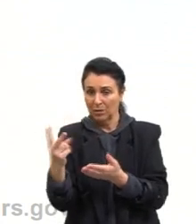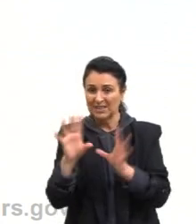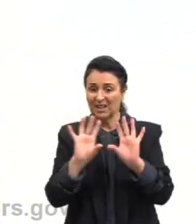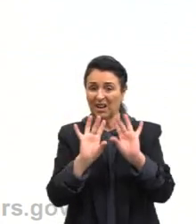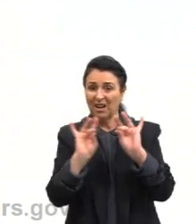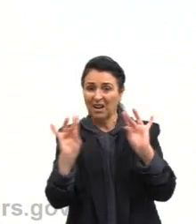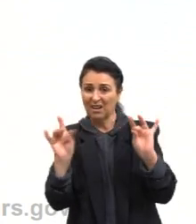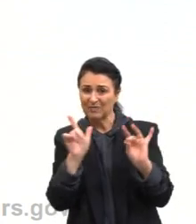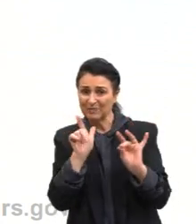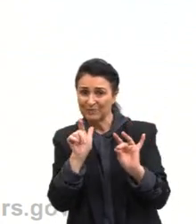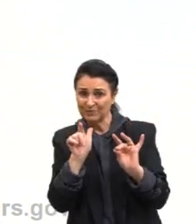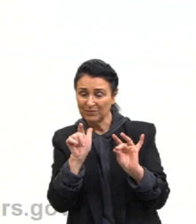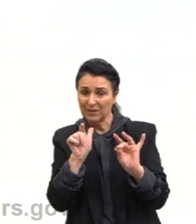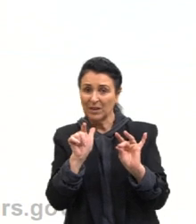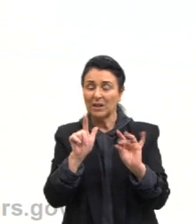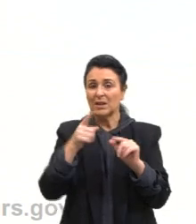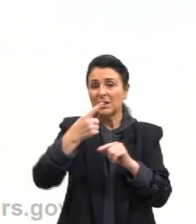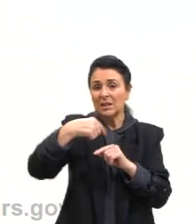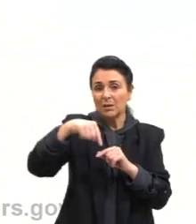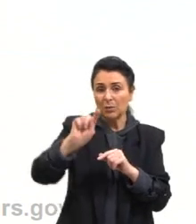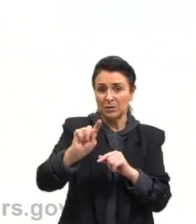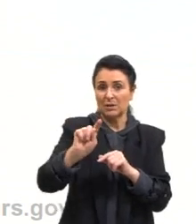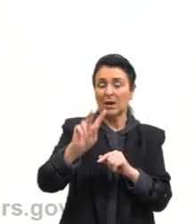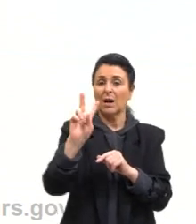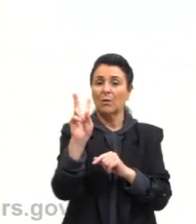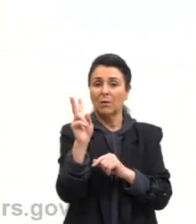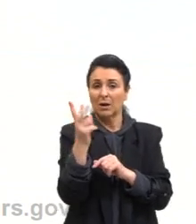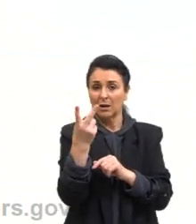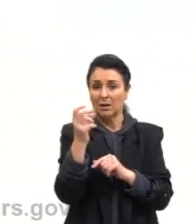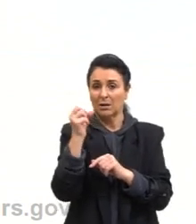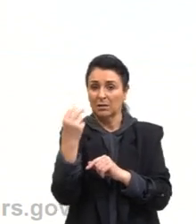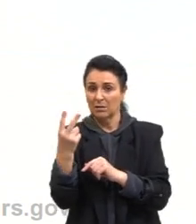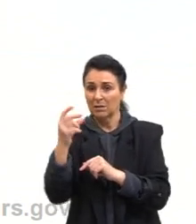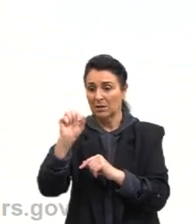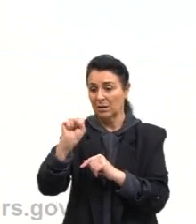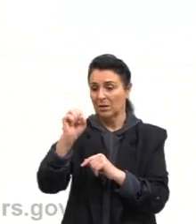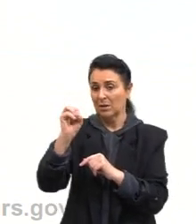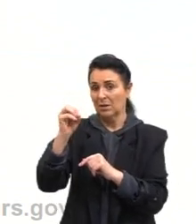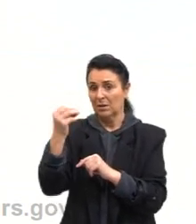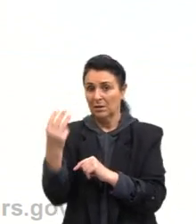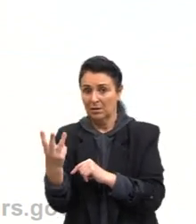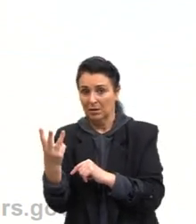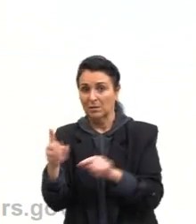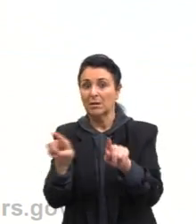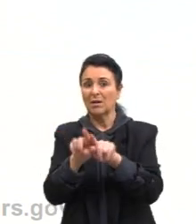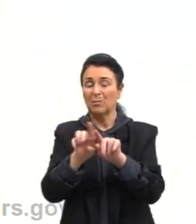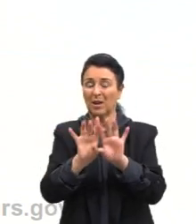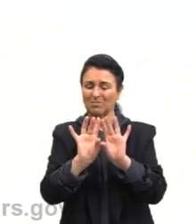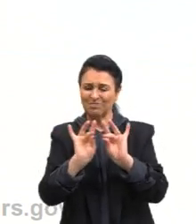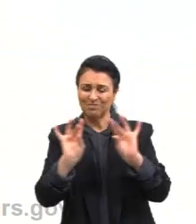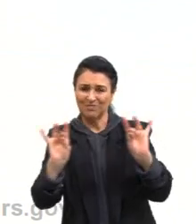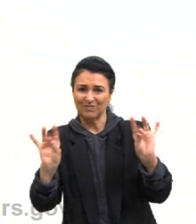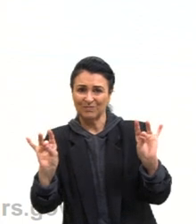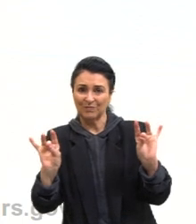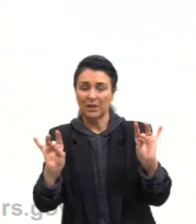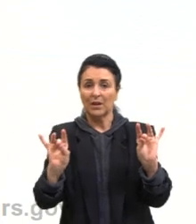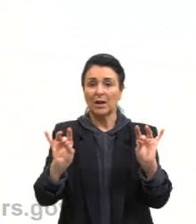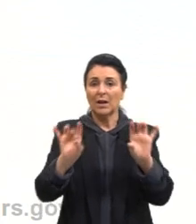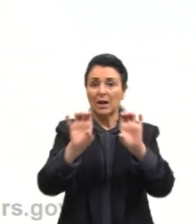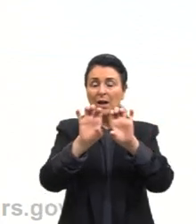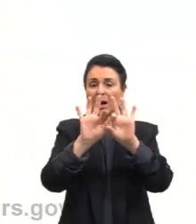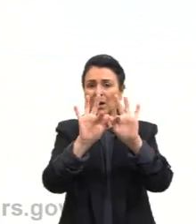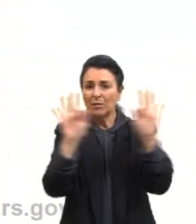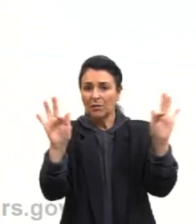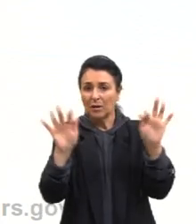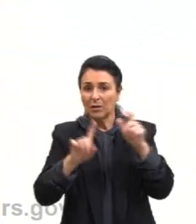a reação do segundo resulta em H2SO3, também aquoso. A fórmula da principal substância